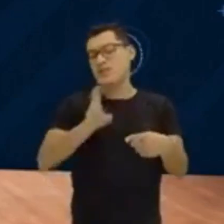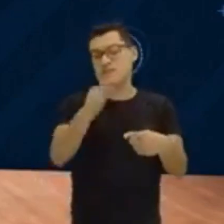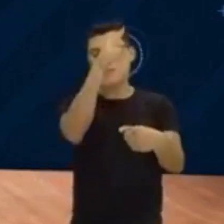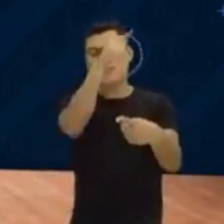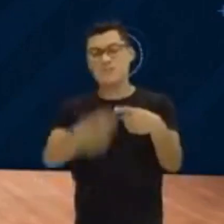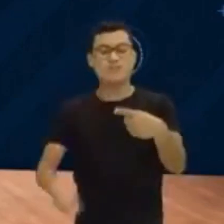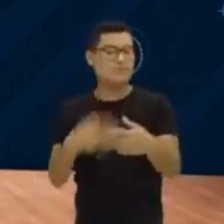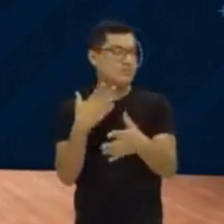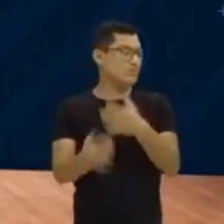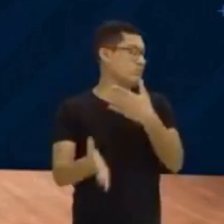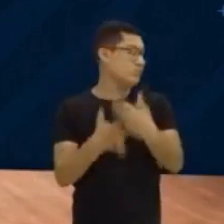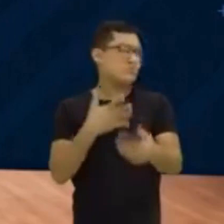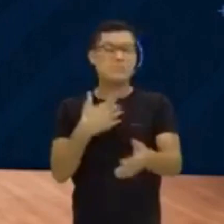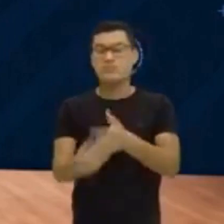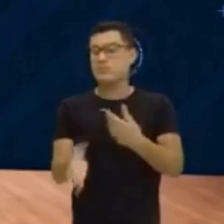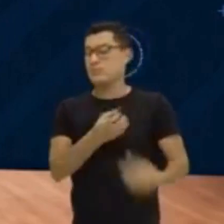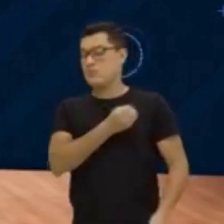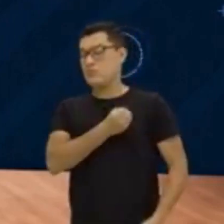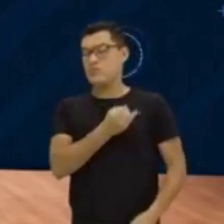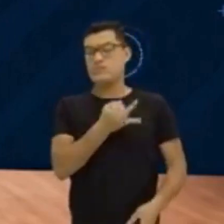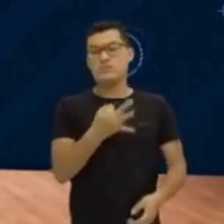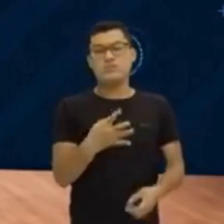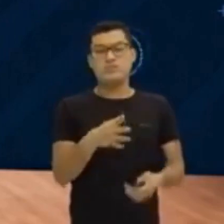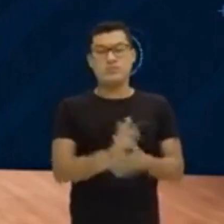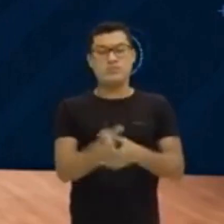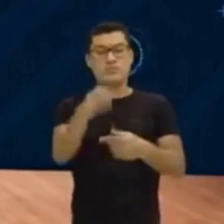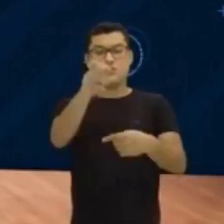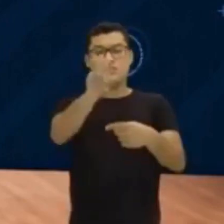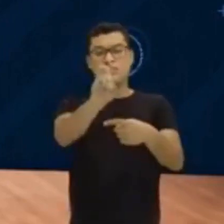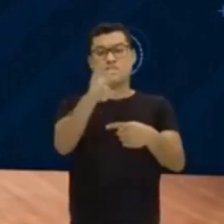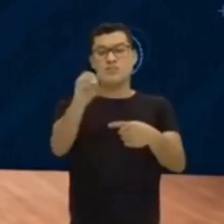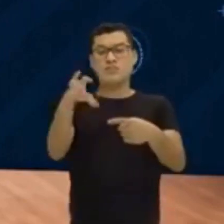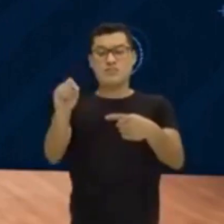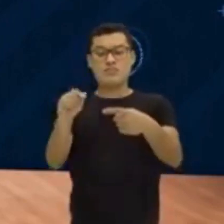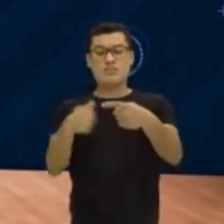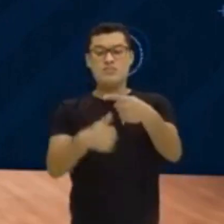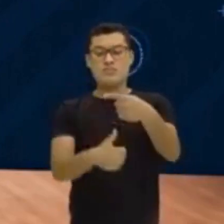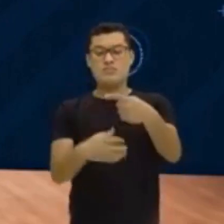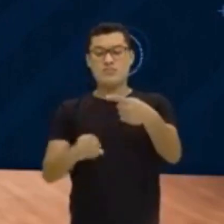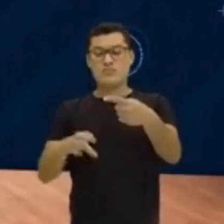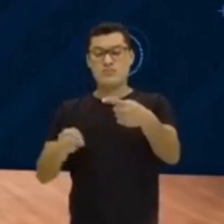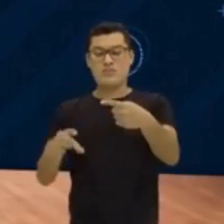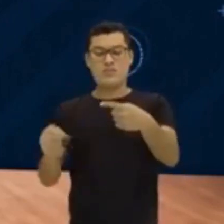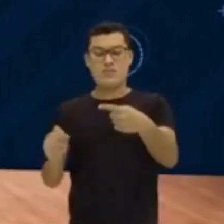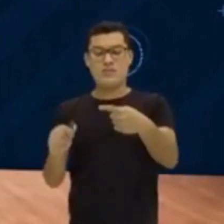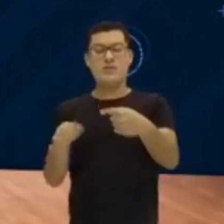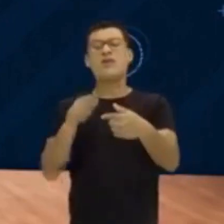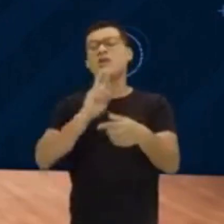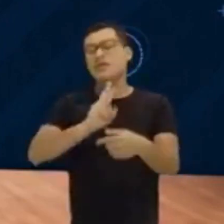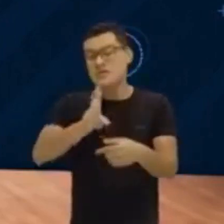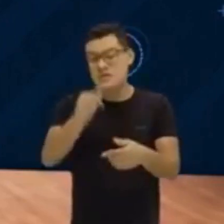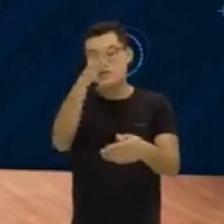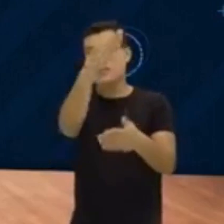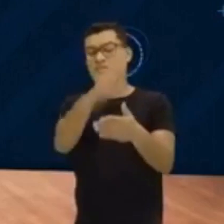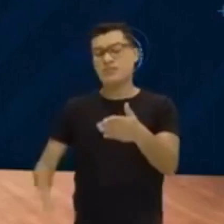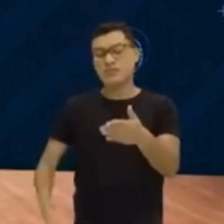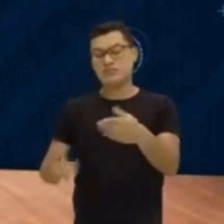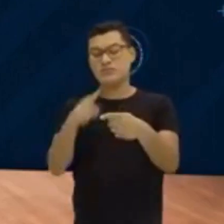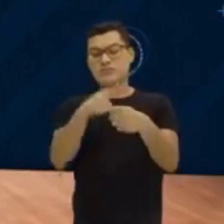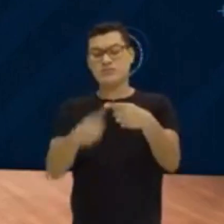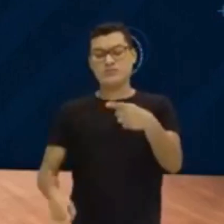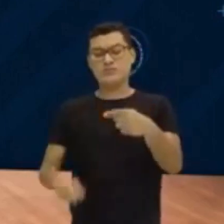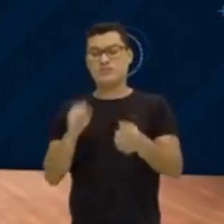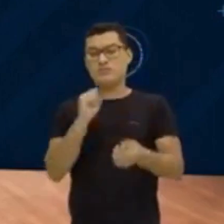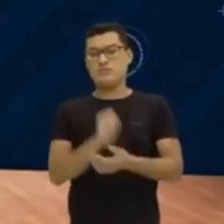meio. Independente dos números. Ah, em cima é 500, embaixo é 1.000. Vai ser 1 meio. Sempre que o de cima for a metade do de